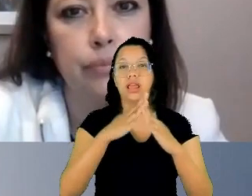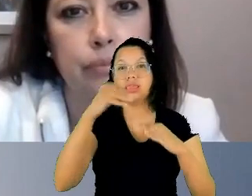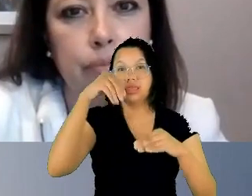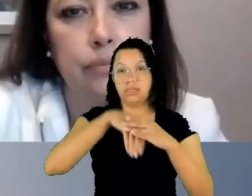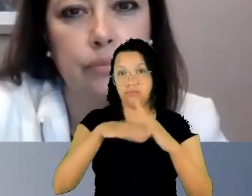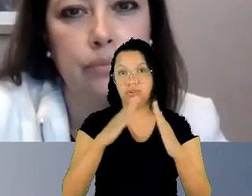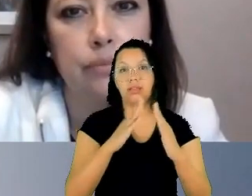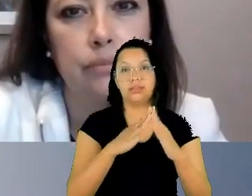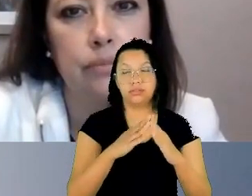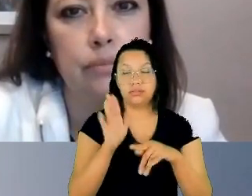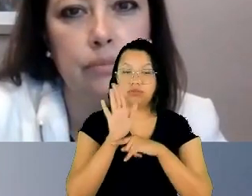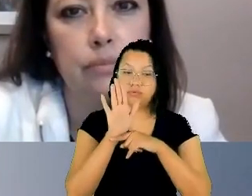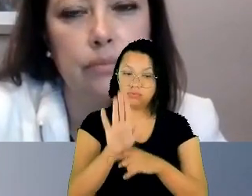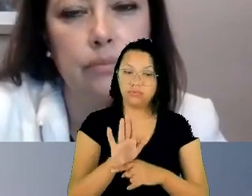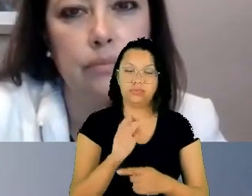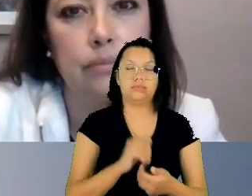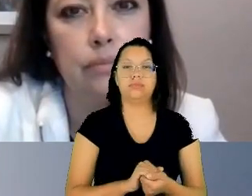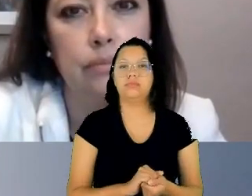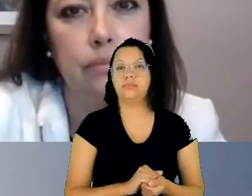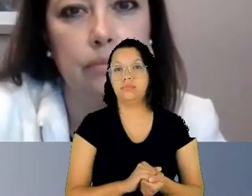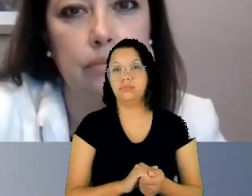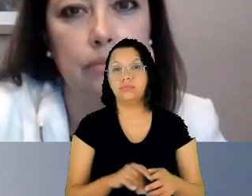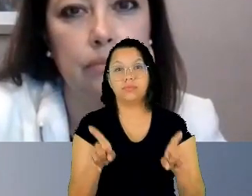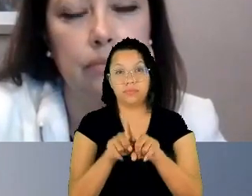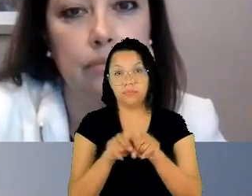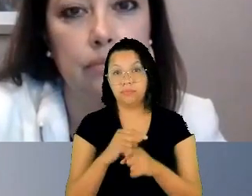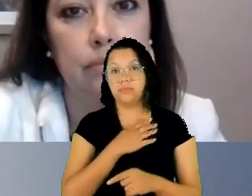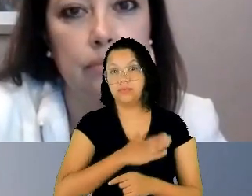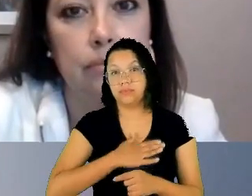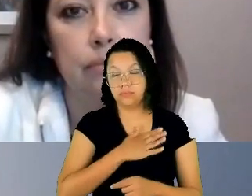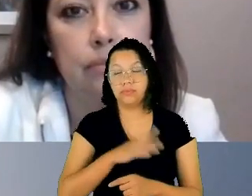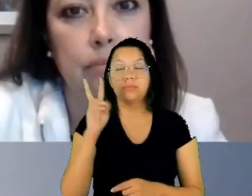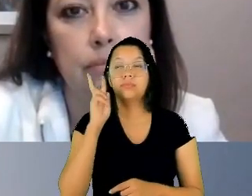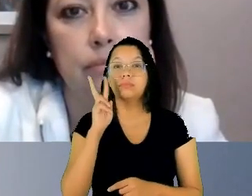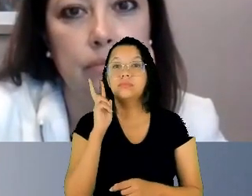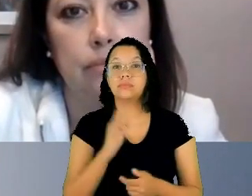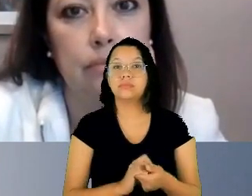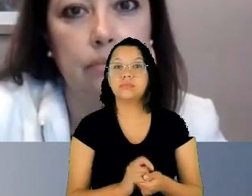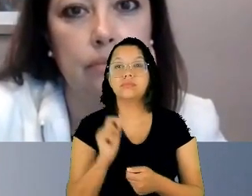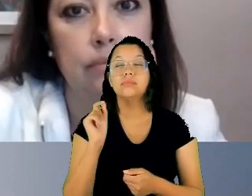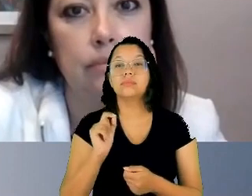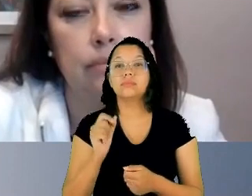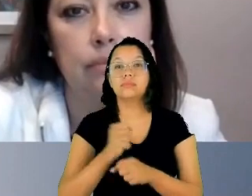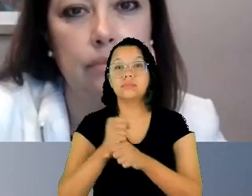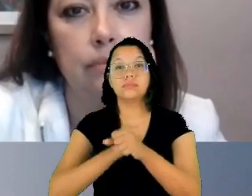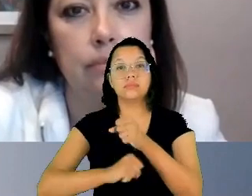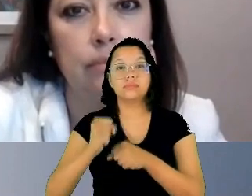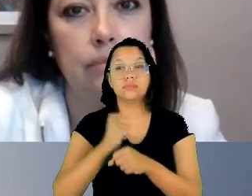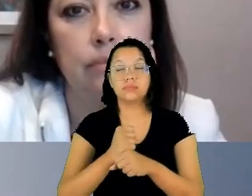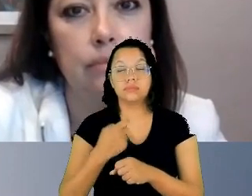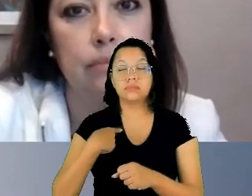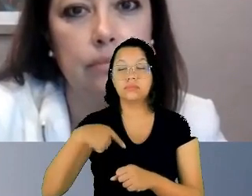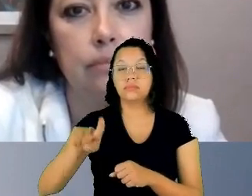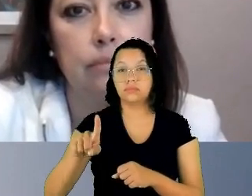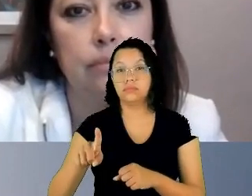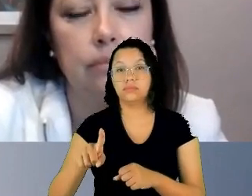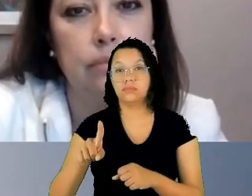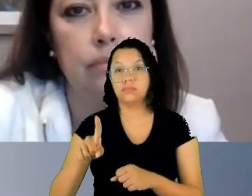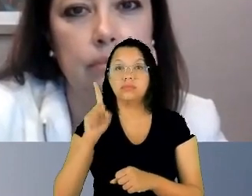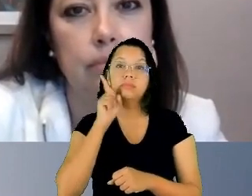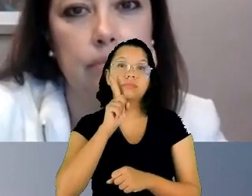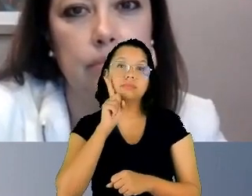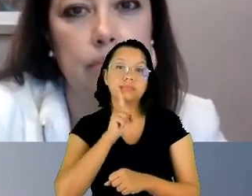Também gostaria de lembrar que o ano passado eu estive em Washington, em dezembro, no dia 10 de dezembro, nós